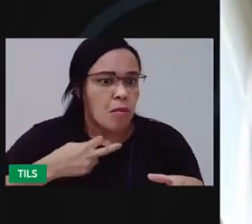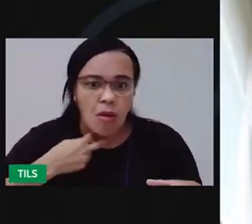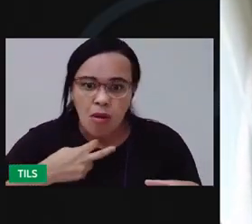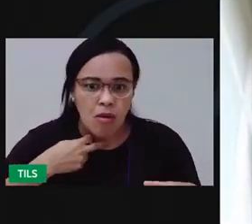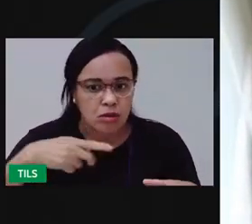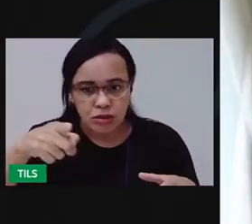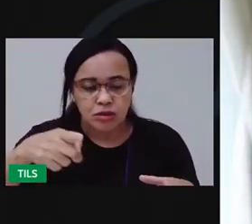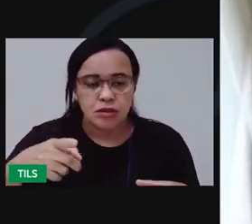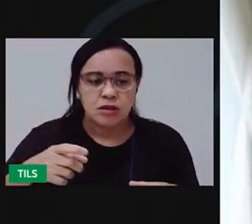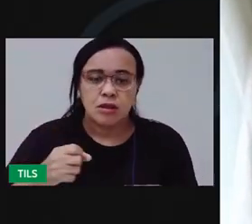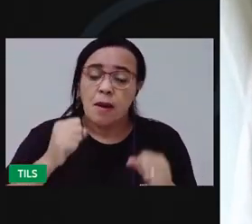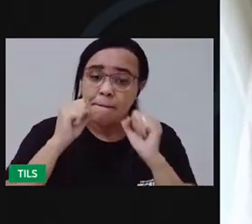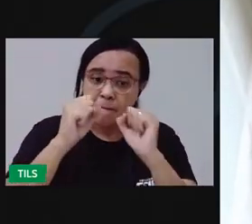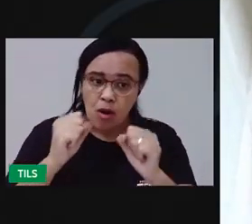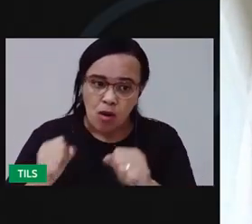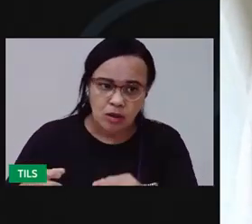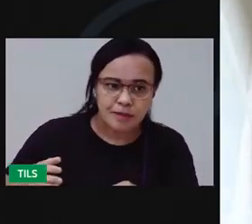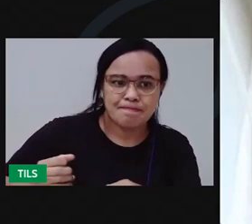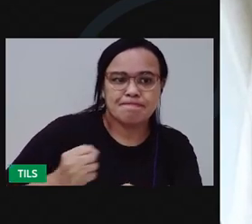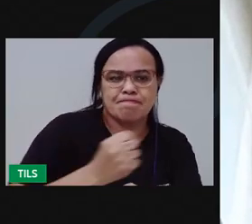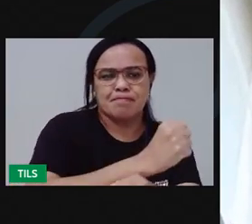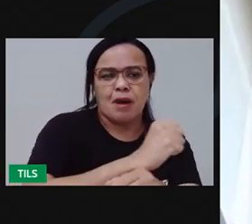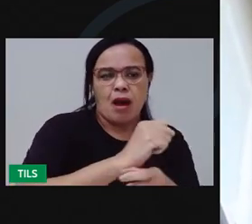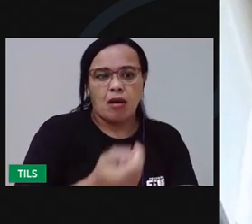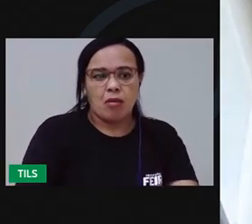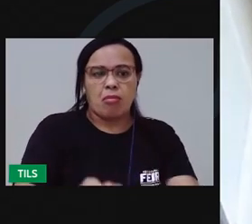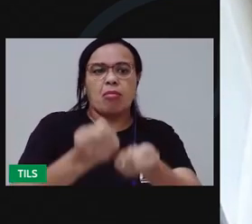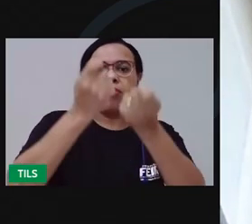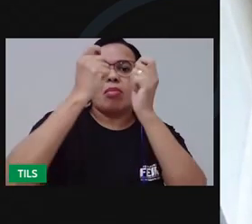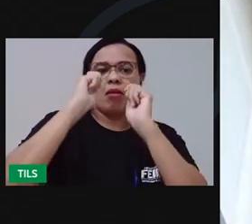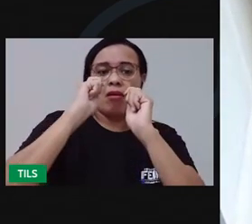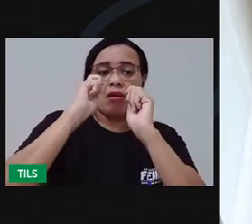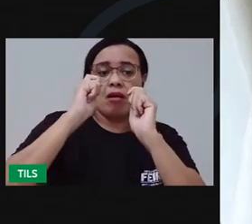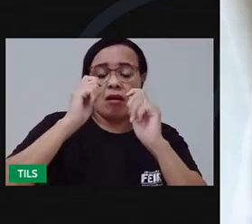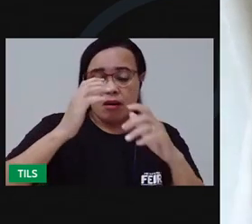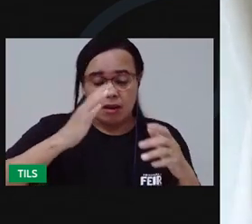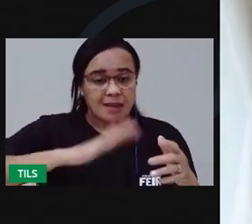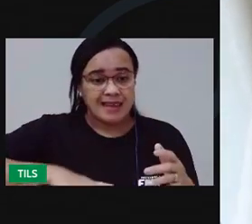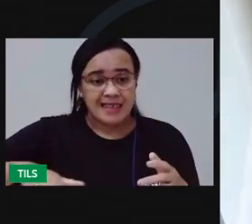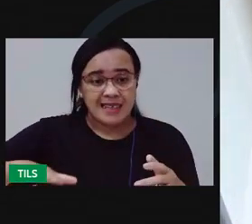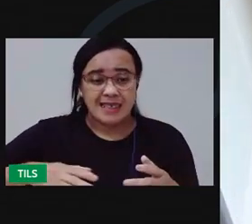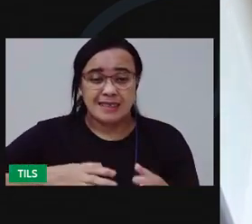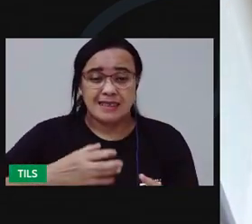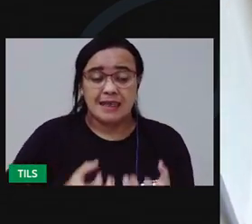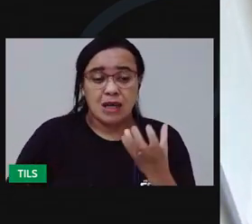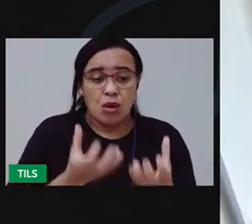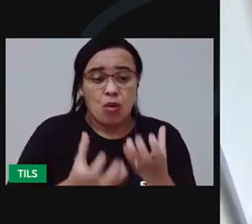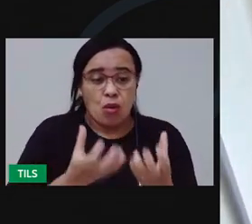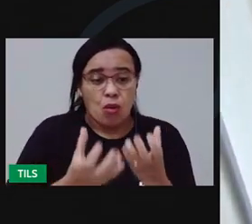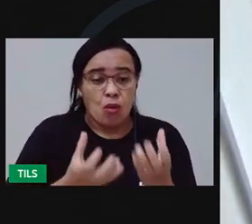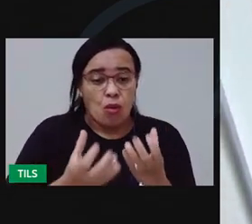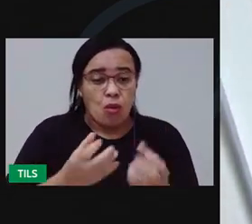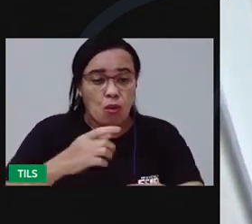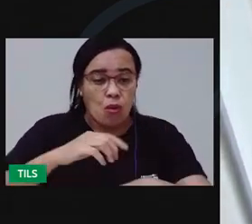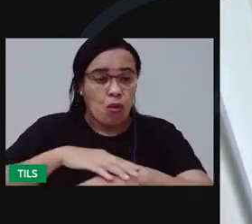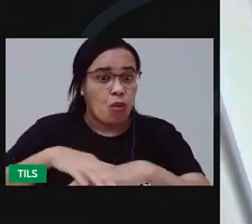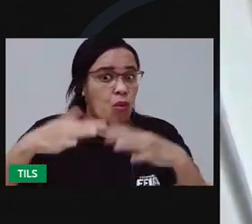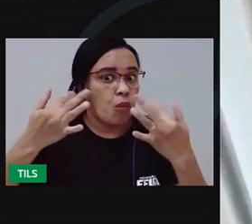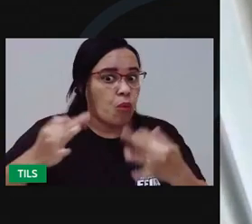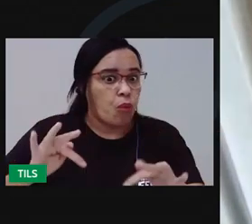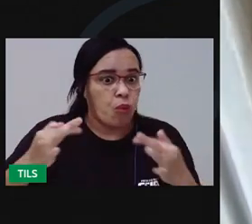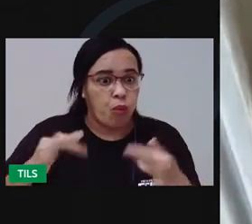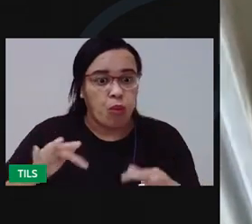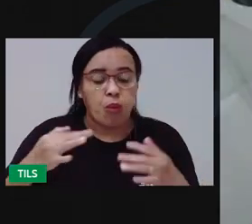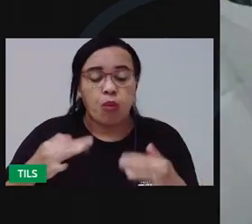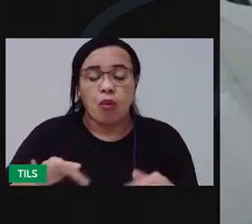logicamente, isso tende a virar e se tiver um óleo fervendo, causa uma queimadura, enfim, um